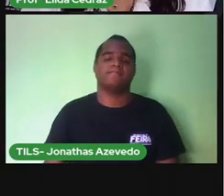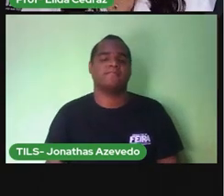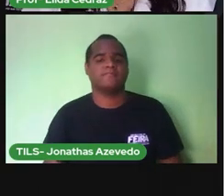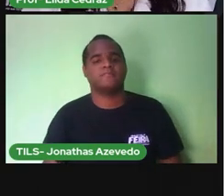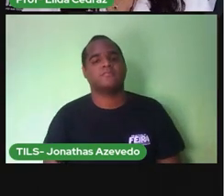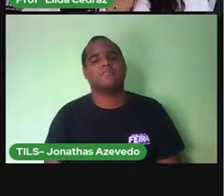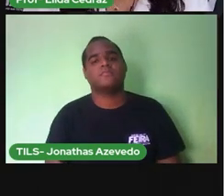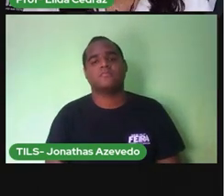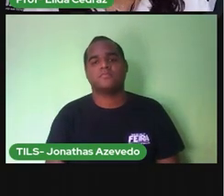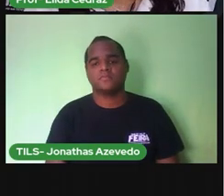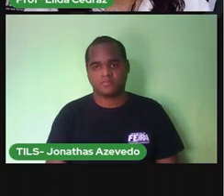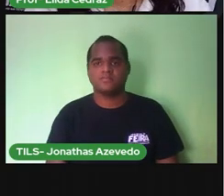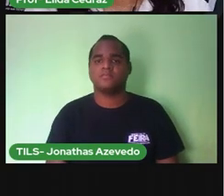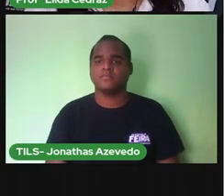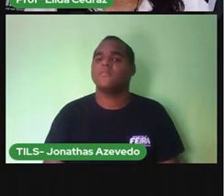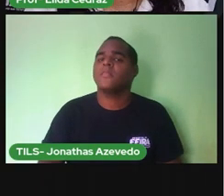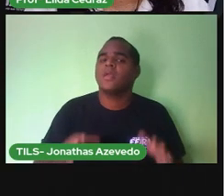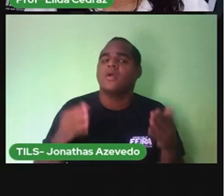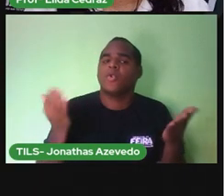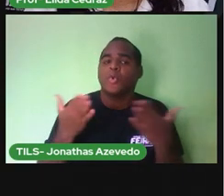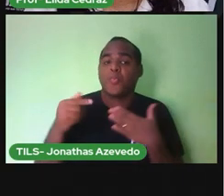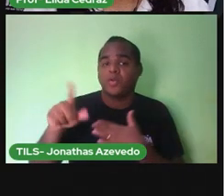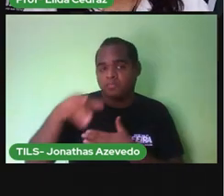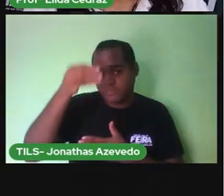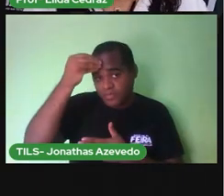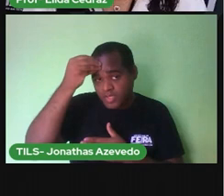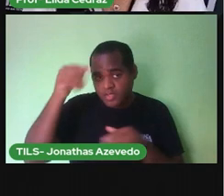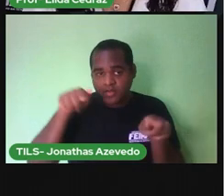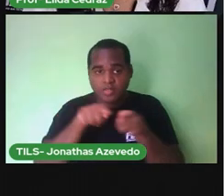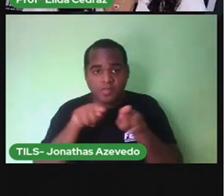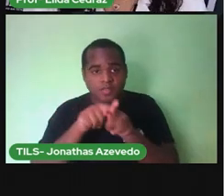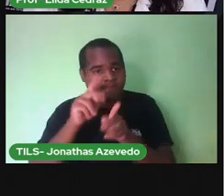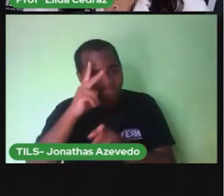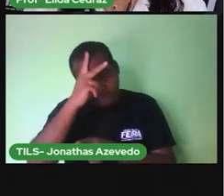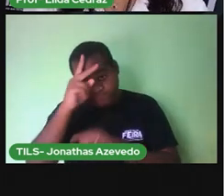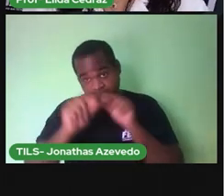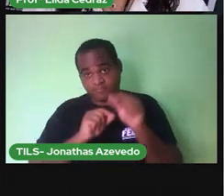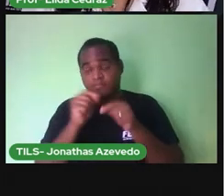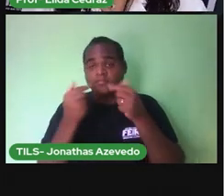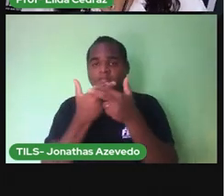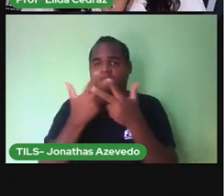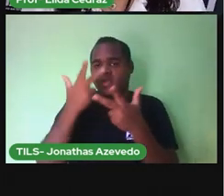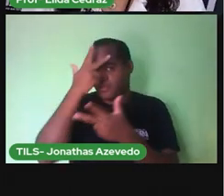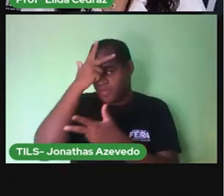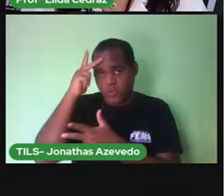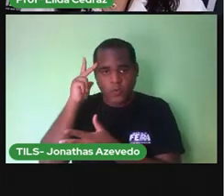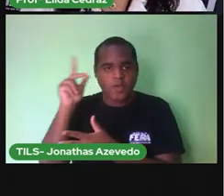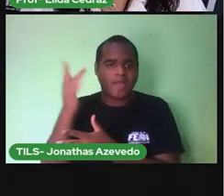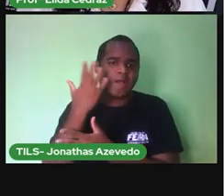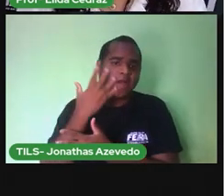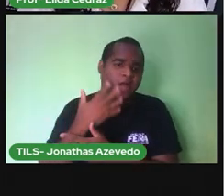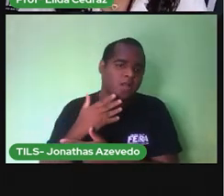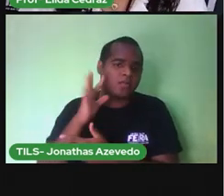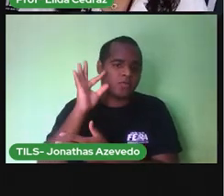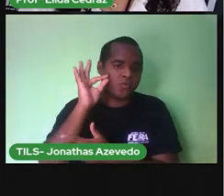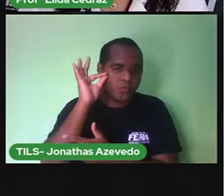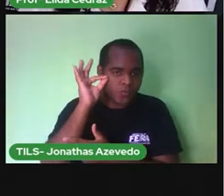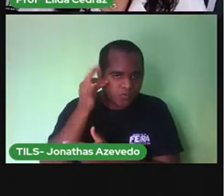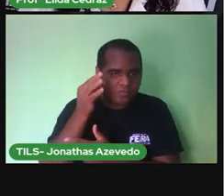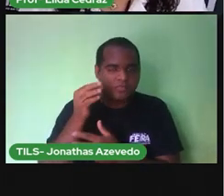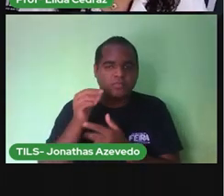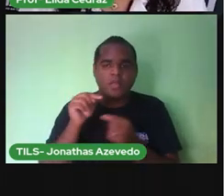Nossas memórias e nossa história. Todas as pessoas, crianças e adultos, são seres